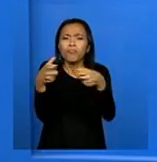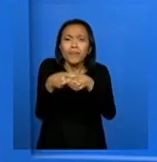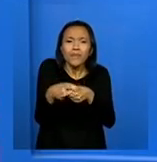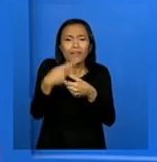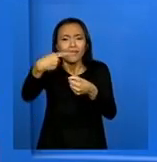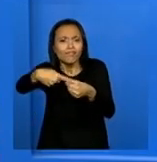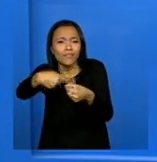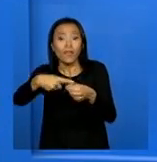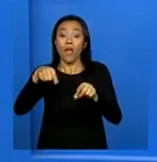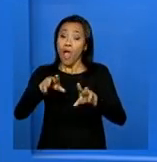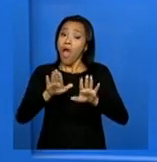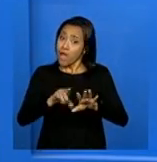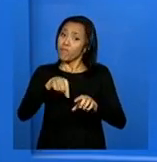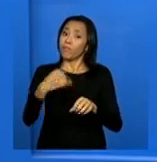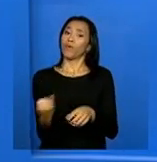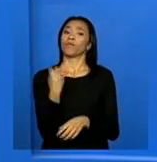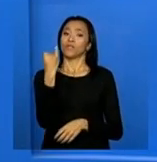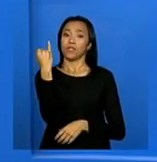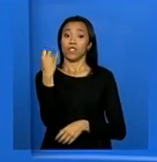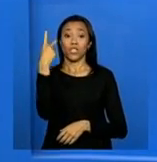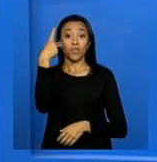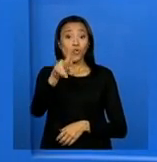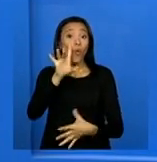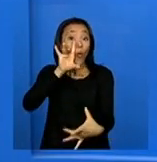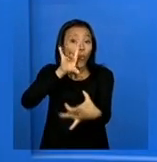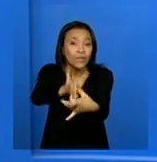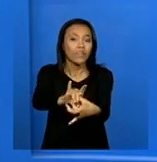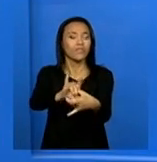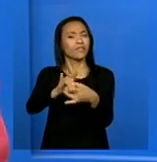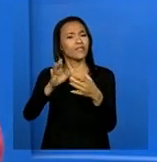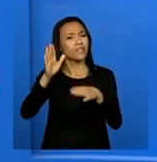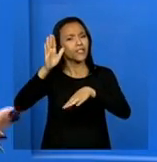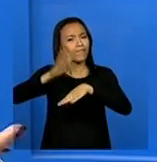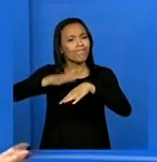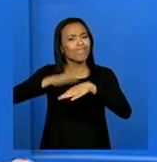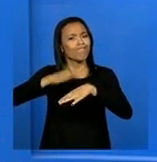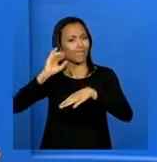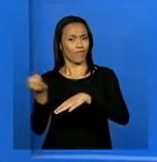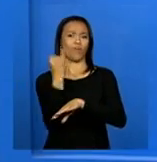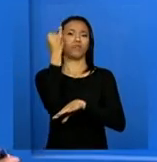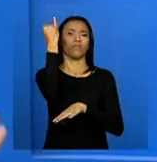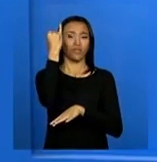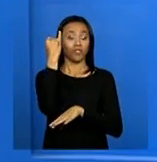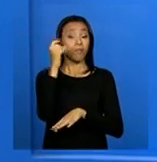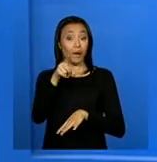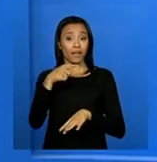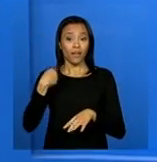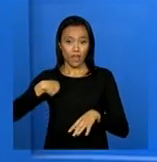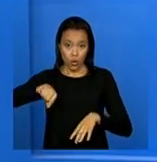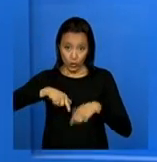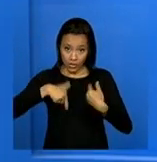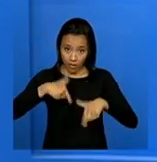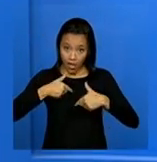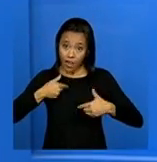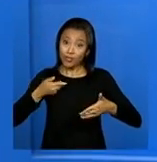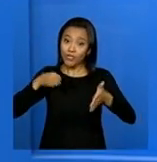é muito importante que a sua realidade seja retratada. Tratada, para quê? Para que isso chegue de forma clara, os dados cheguem de